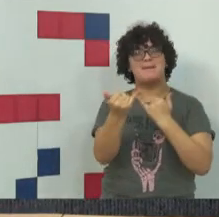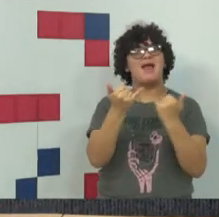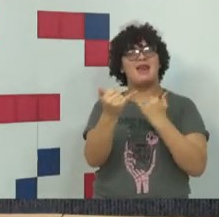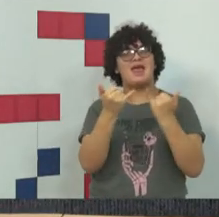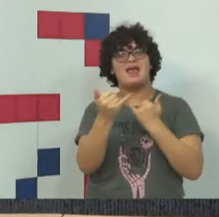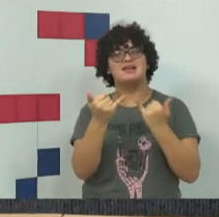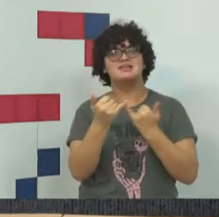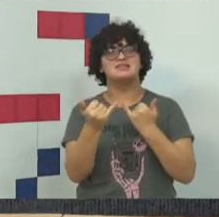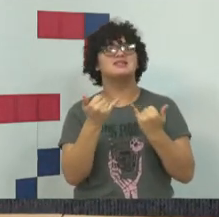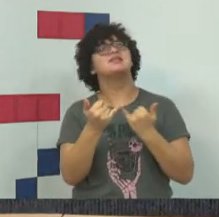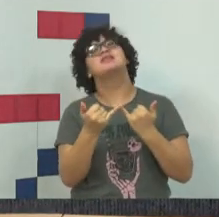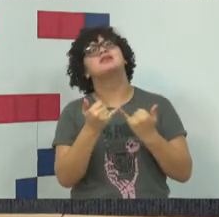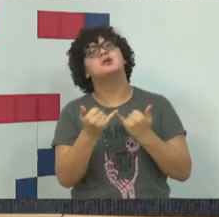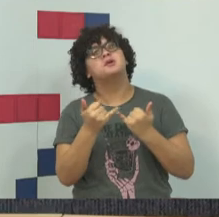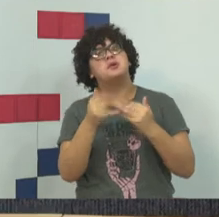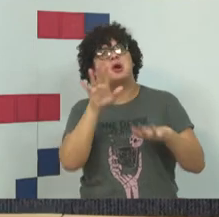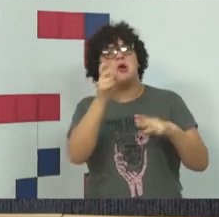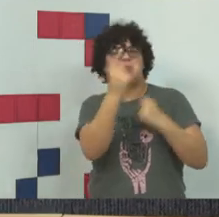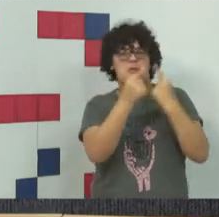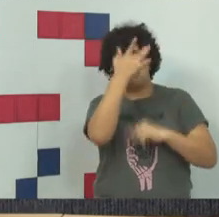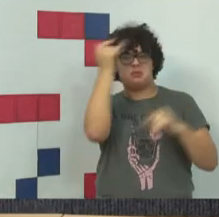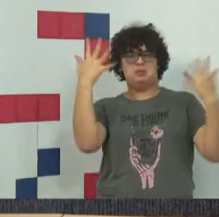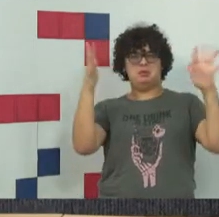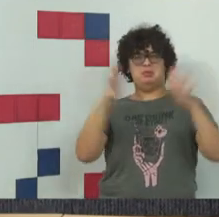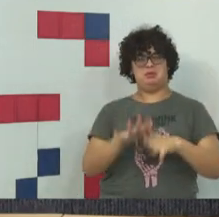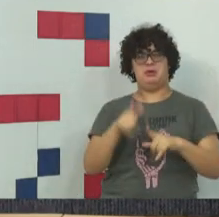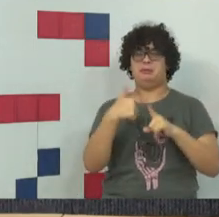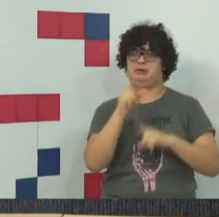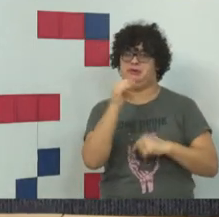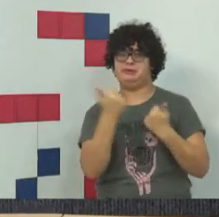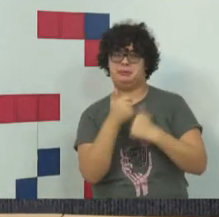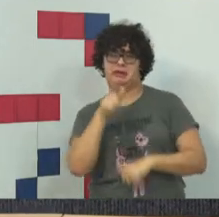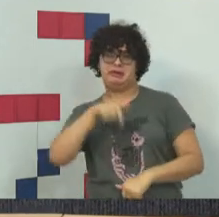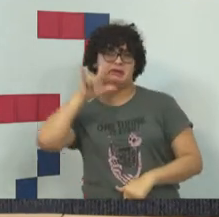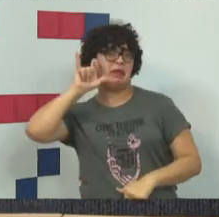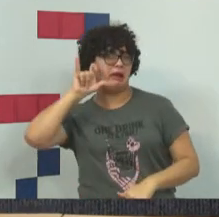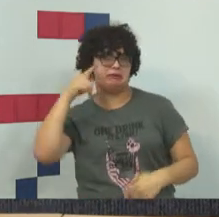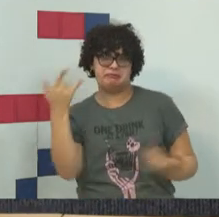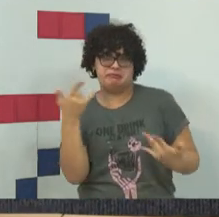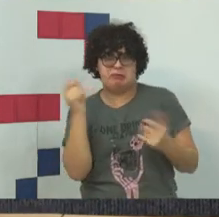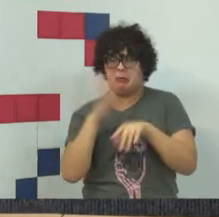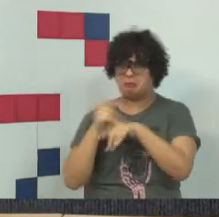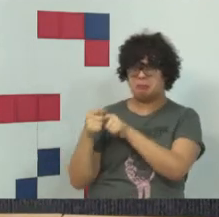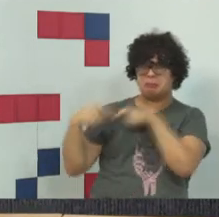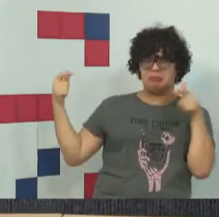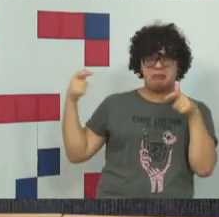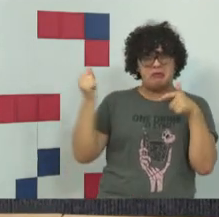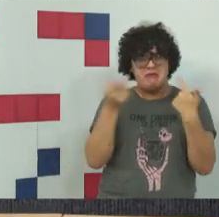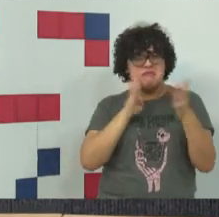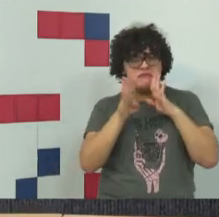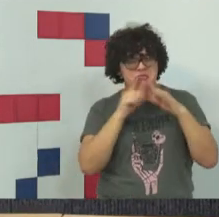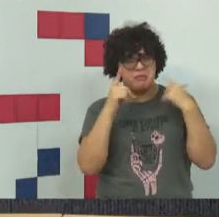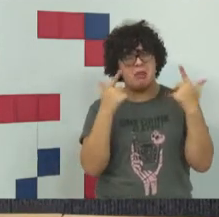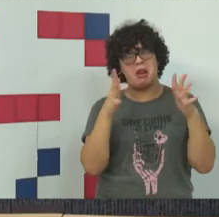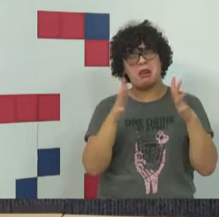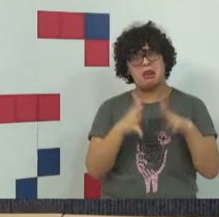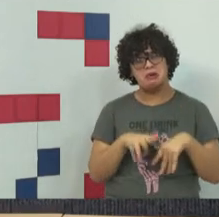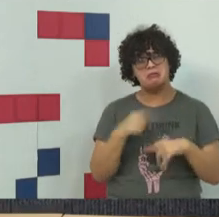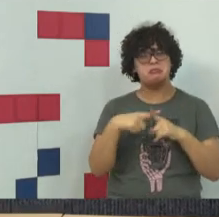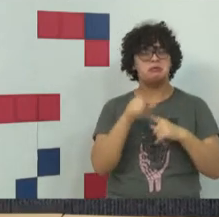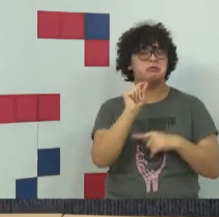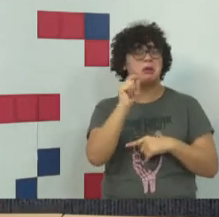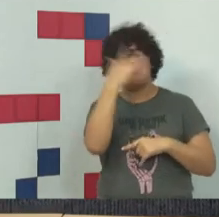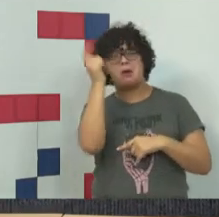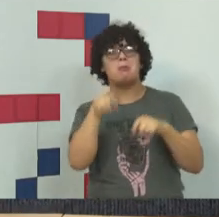caindo já em desuso diante do Instagram, e o crime migra também para esses